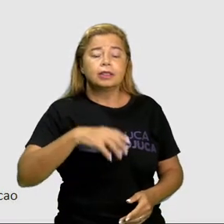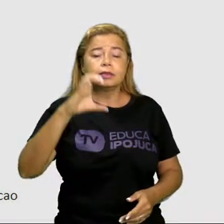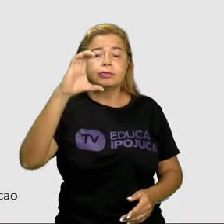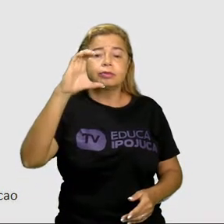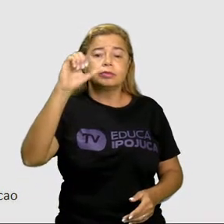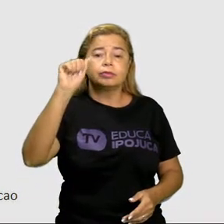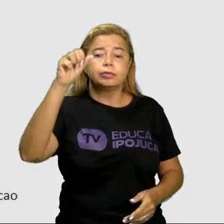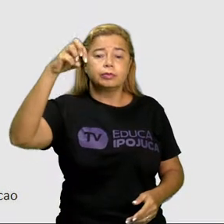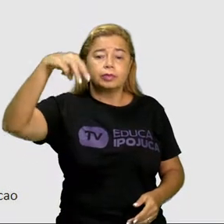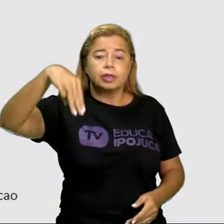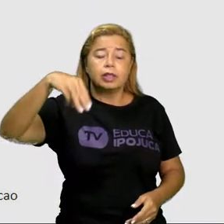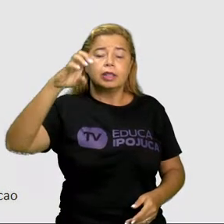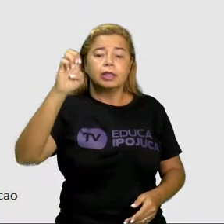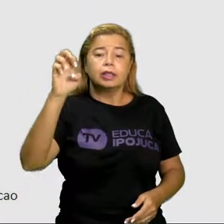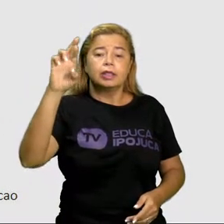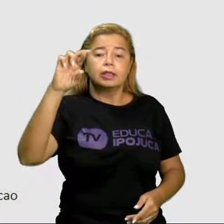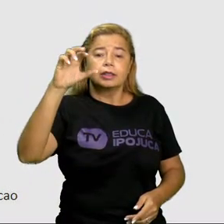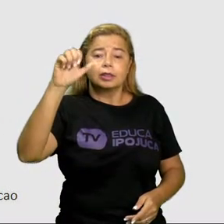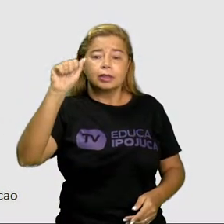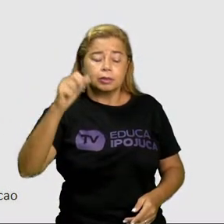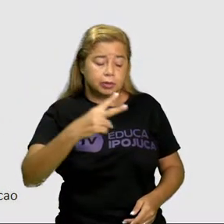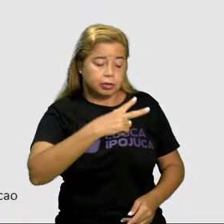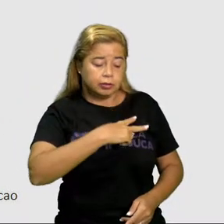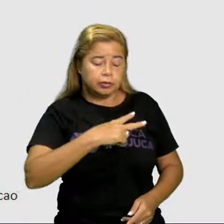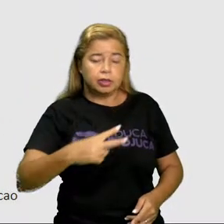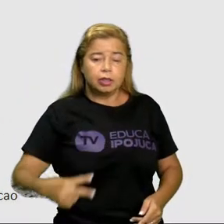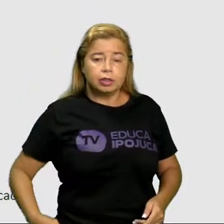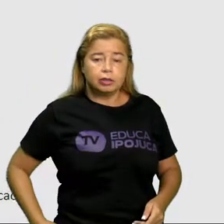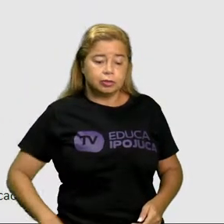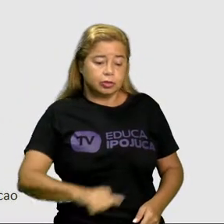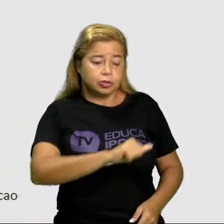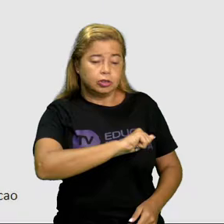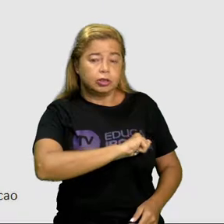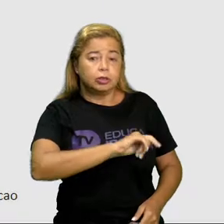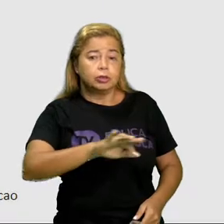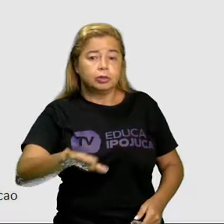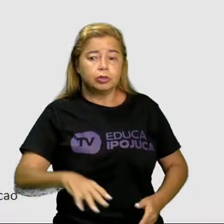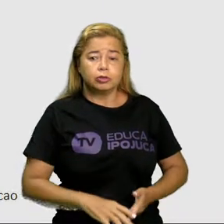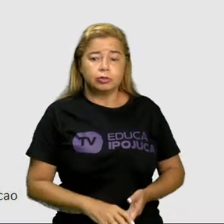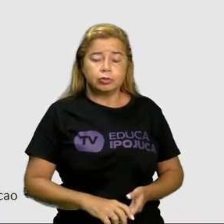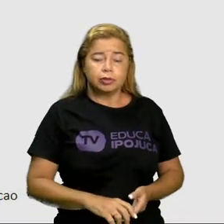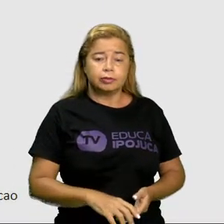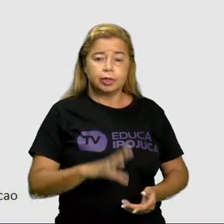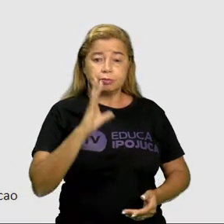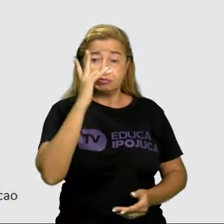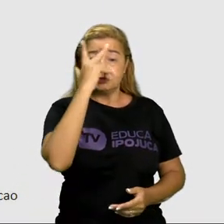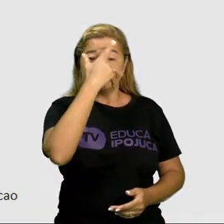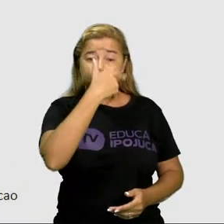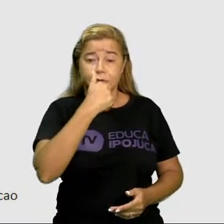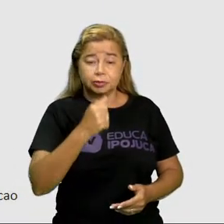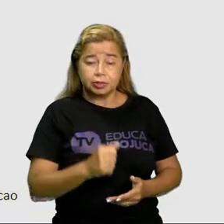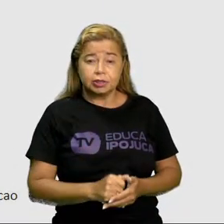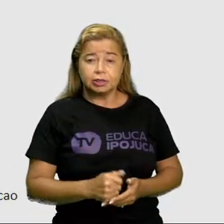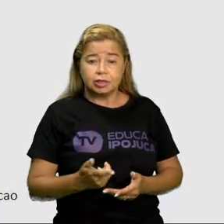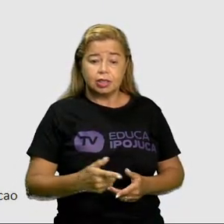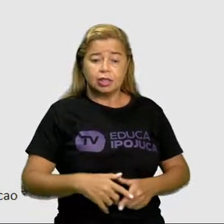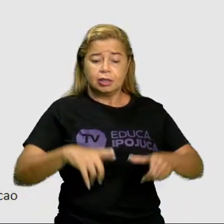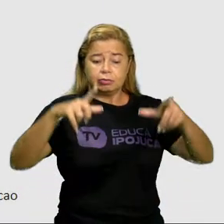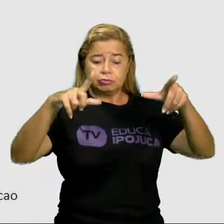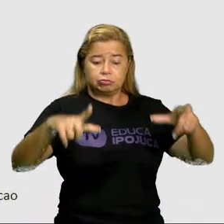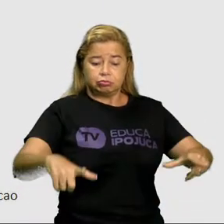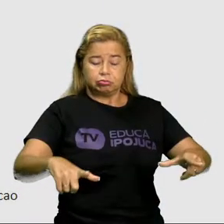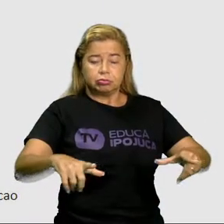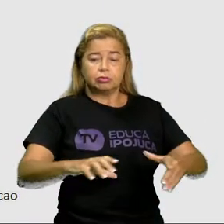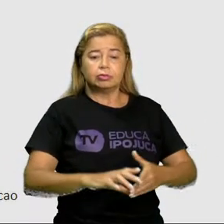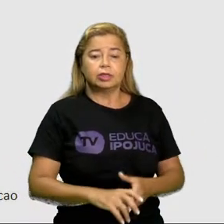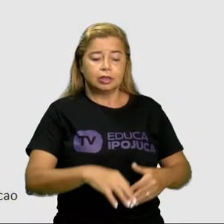vereadores. Essa é a câmera dos vereadores de Ipujuca. Olha como ela é bonita. Ela fica localizada bem ali no centro da cidade.